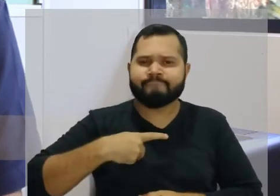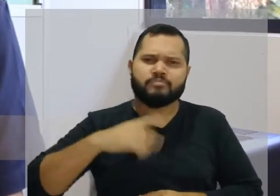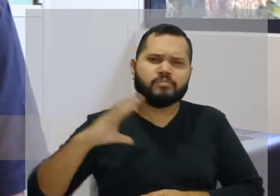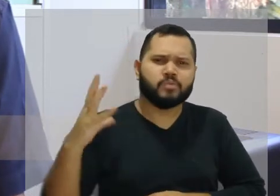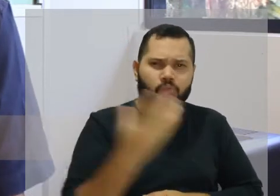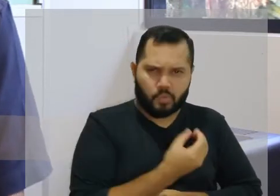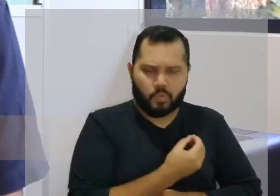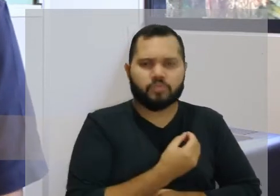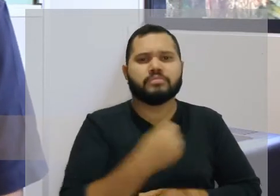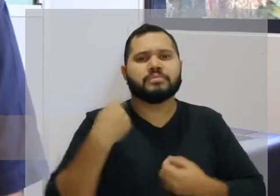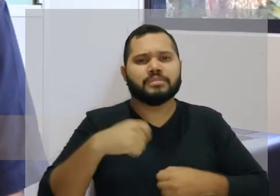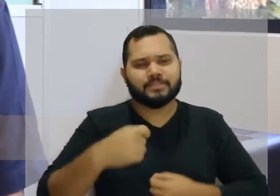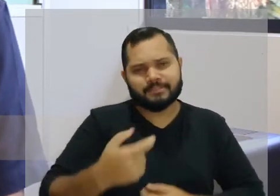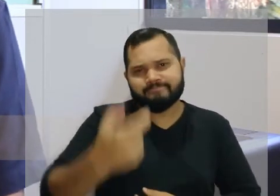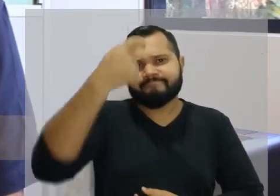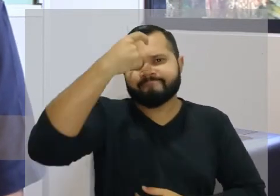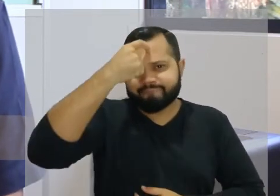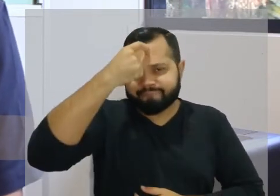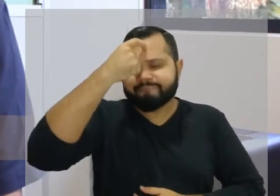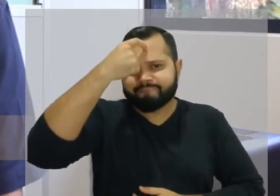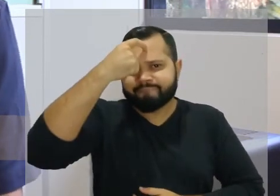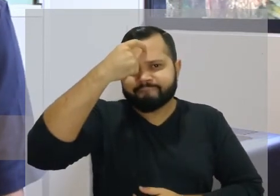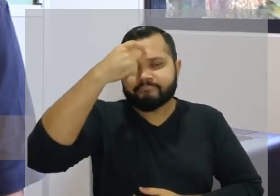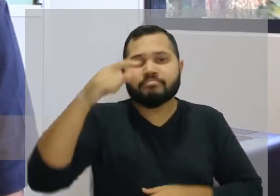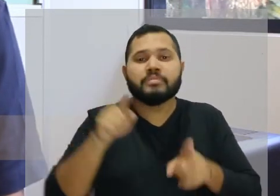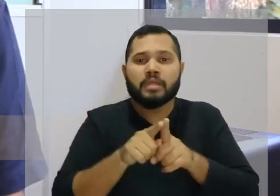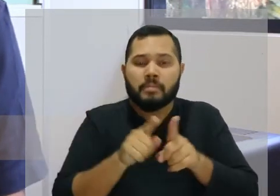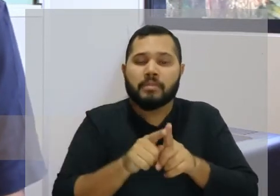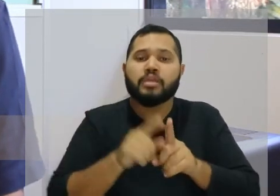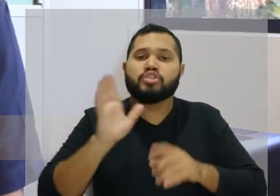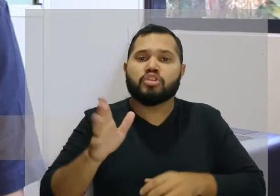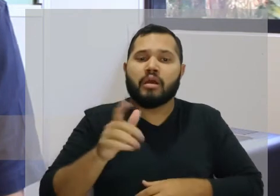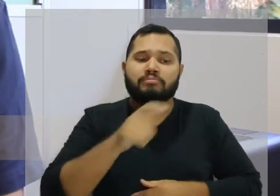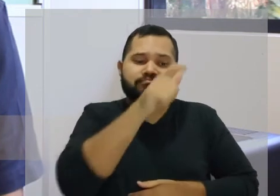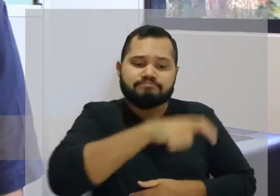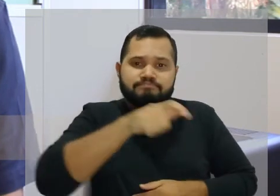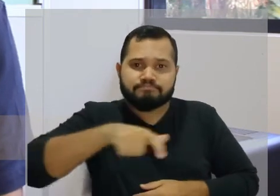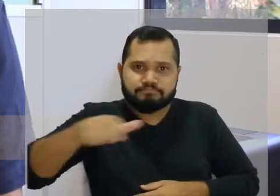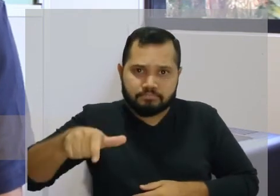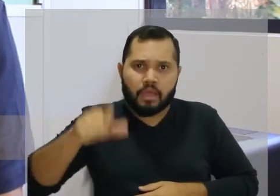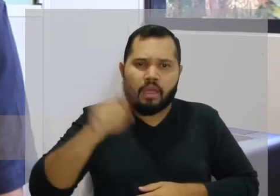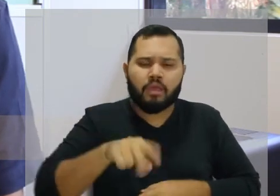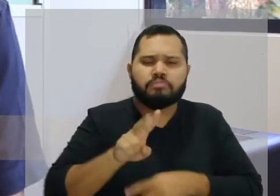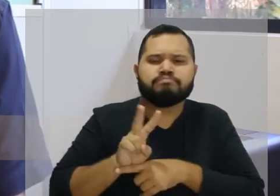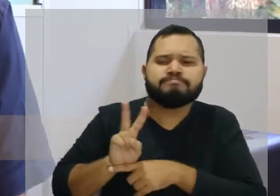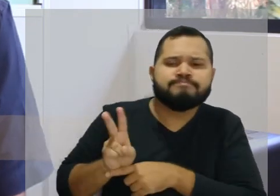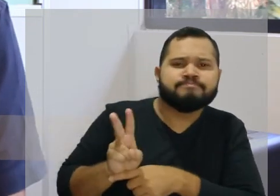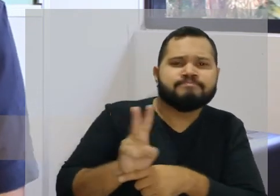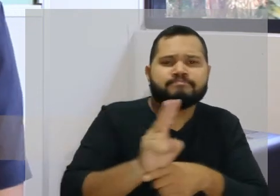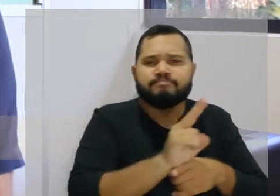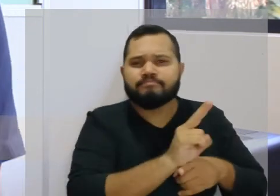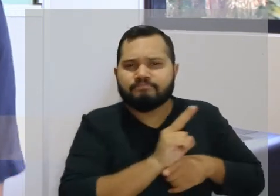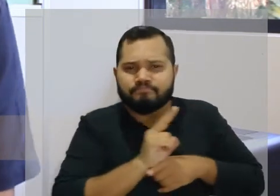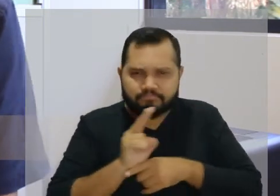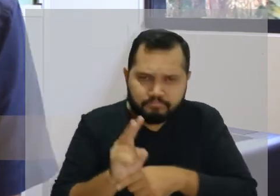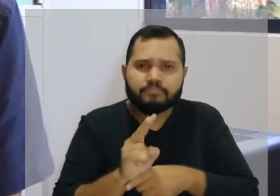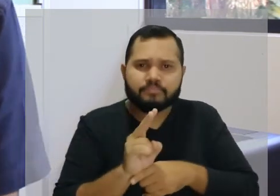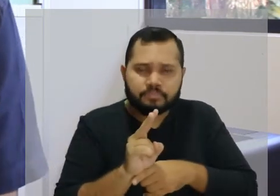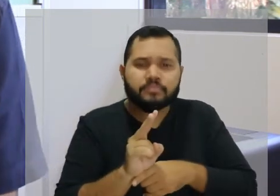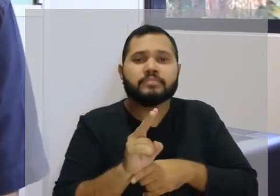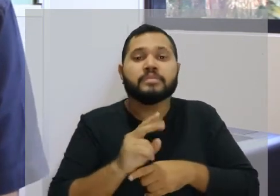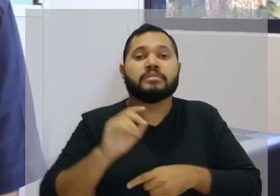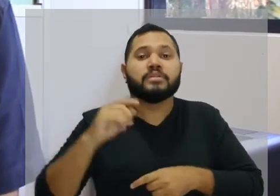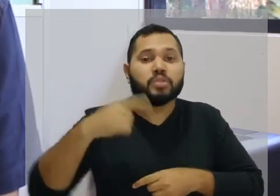Isso é importante, que todos venham com essa sensibilização e seja um agente, entendeu?